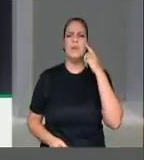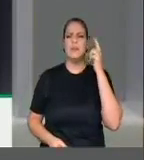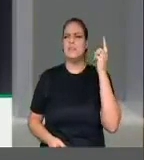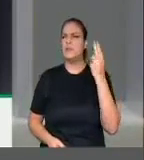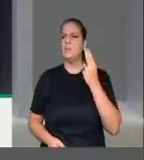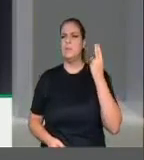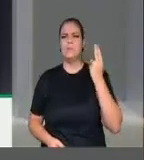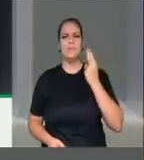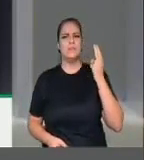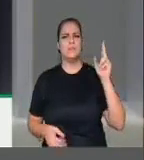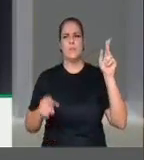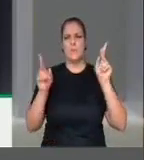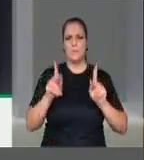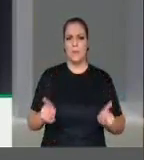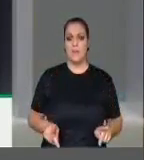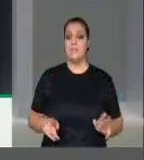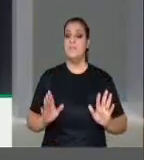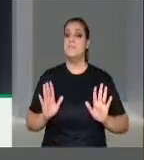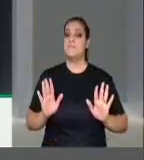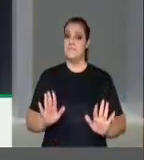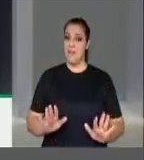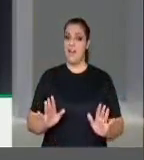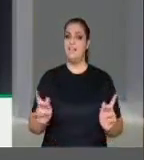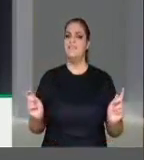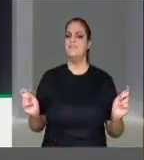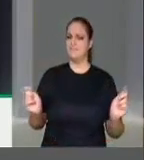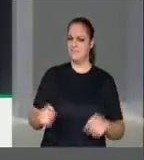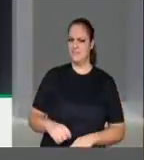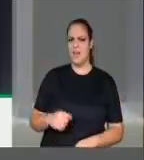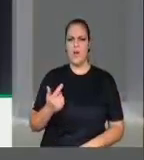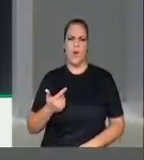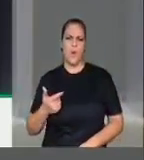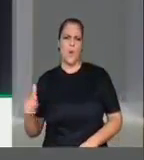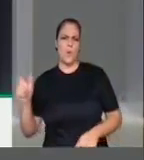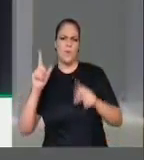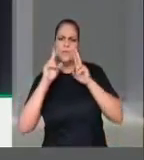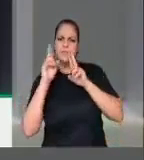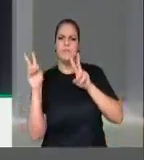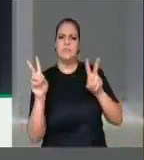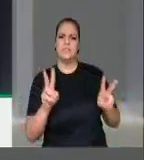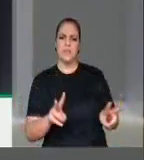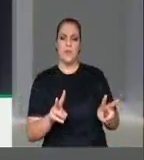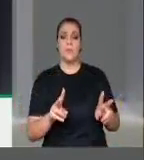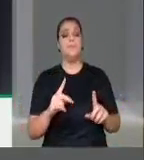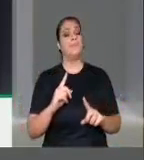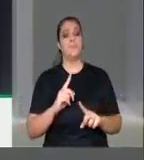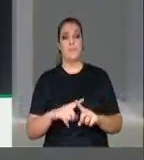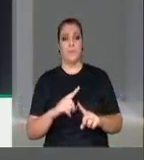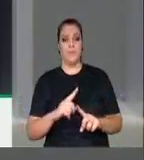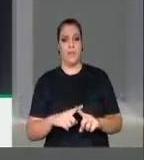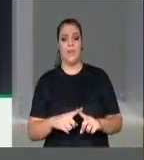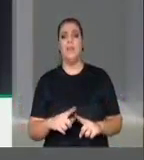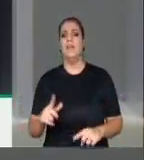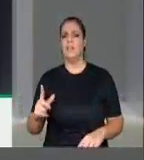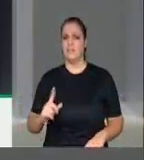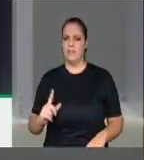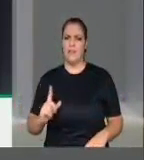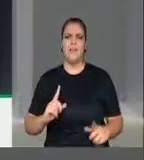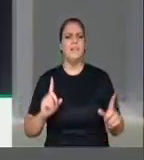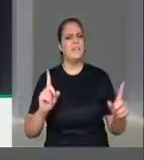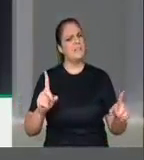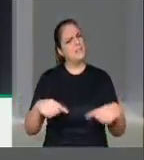distante, mas existe uma outra perspectiva. Apesar dos enormes